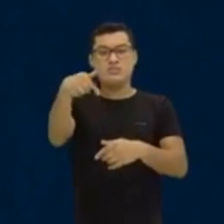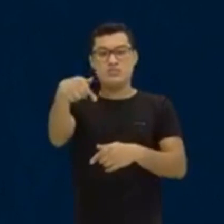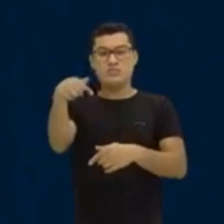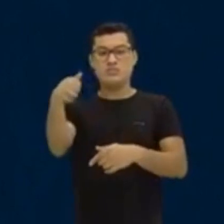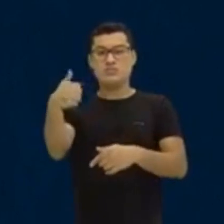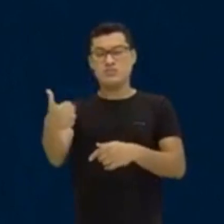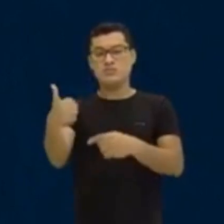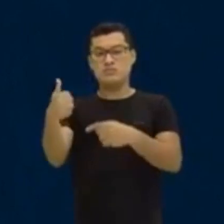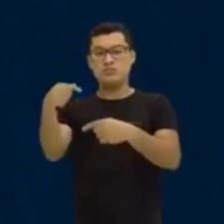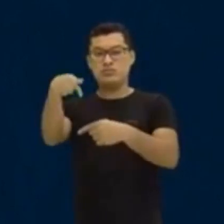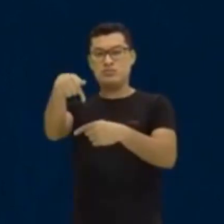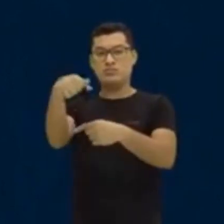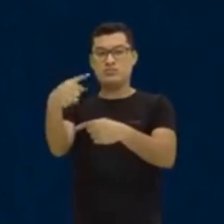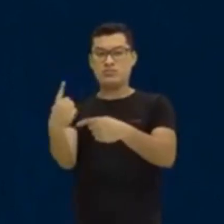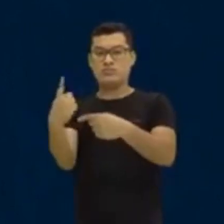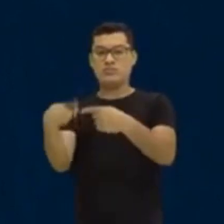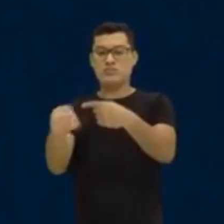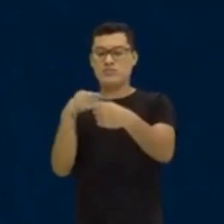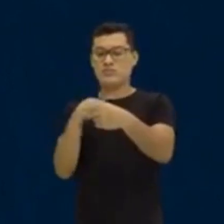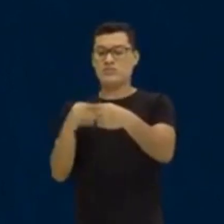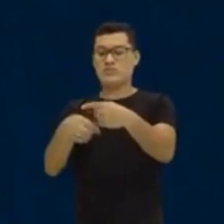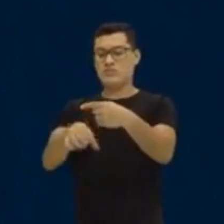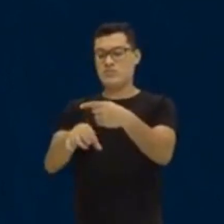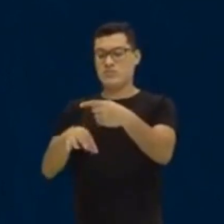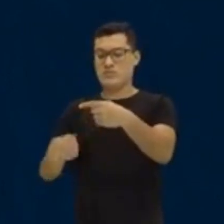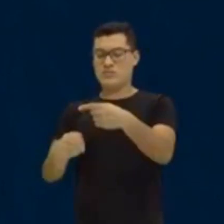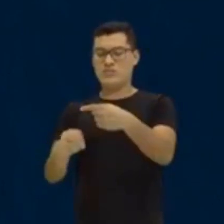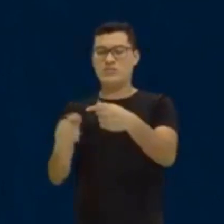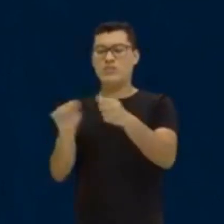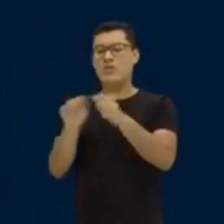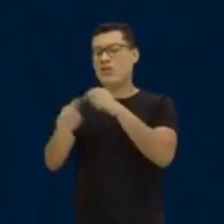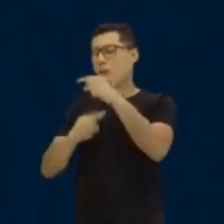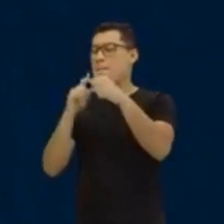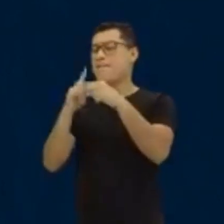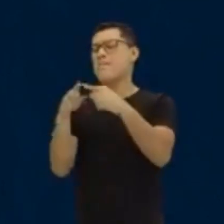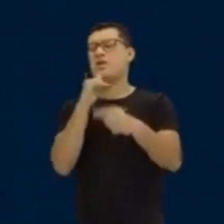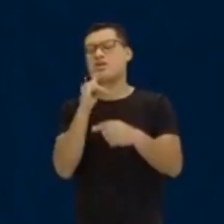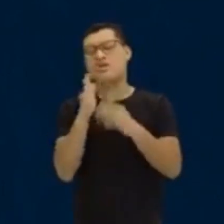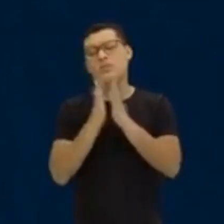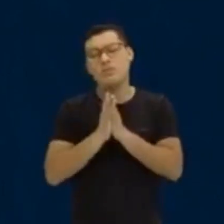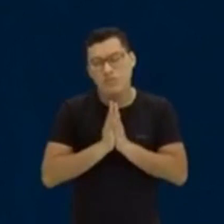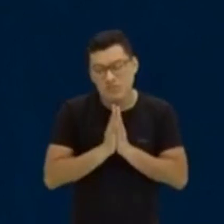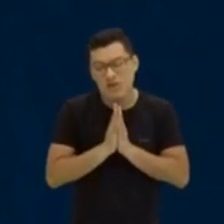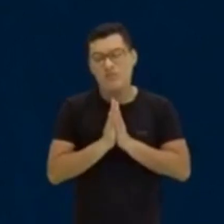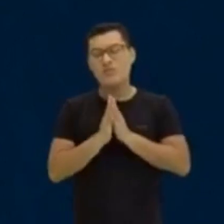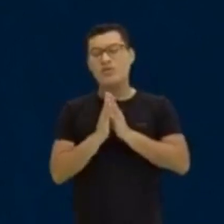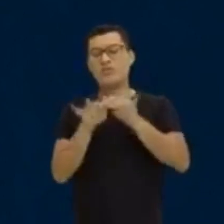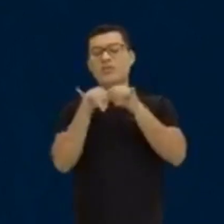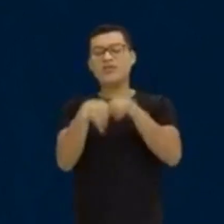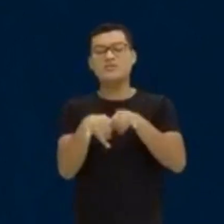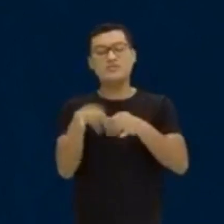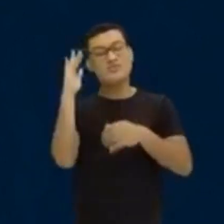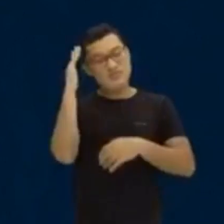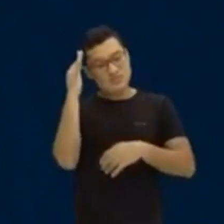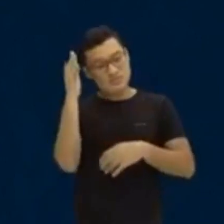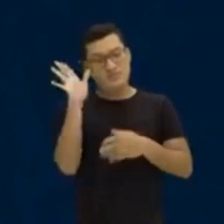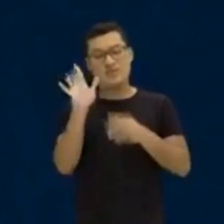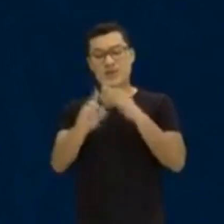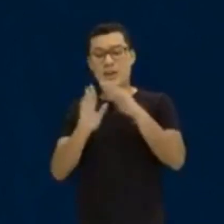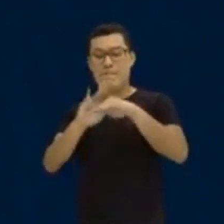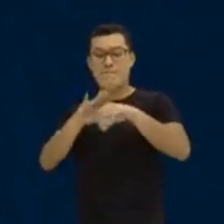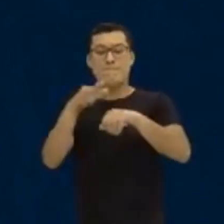90. Ah, professor, faz mais um exemplo aí para a gente, por favor, para ficar claro. Com certeza. Olha lá.